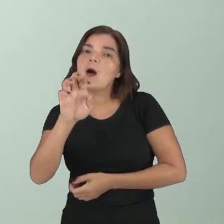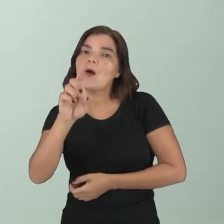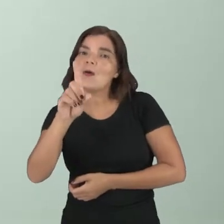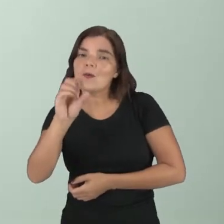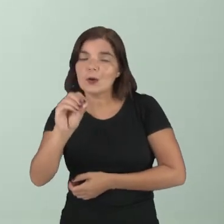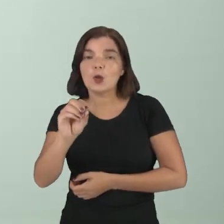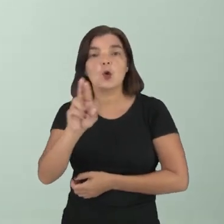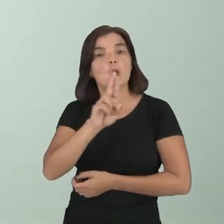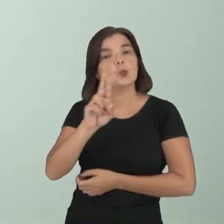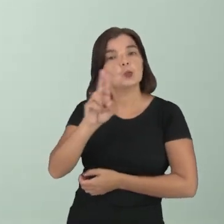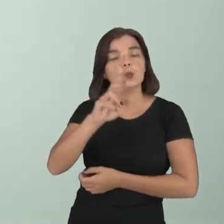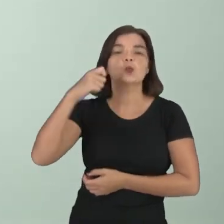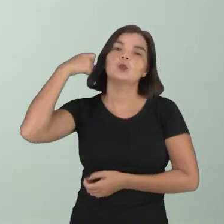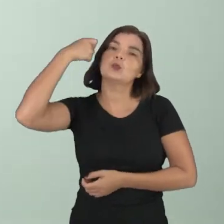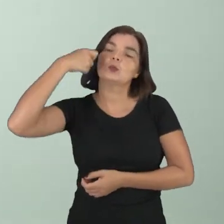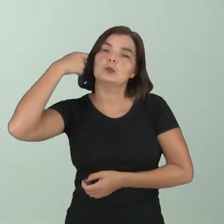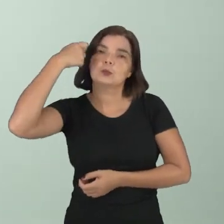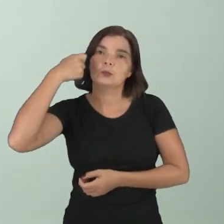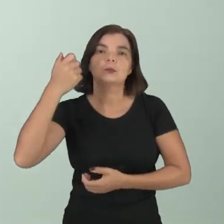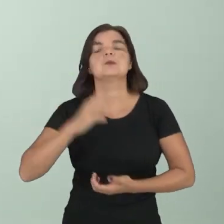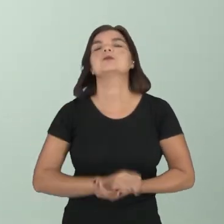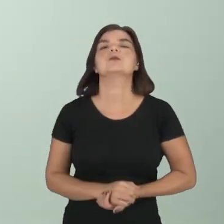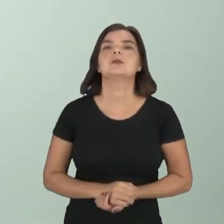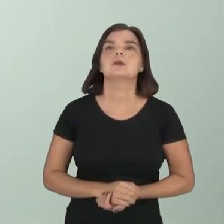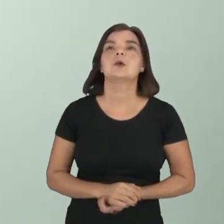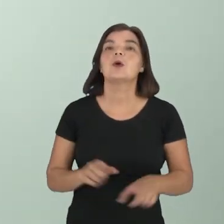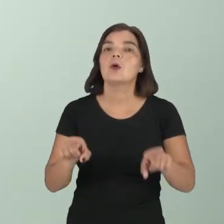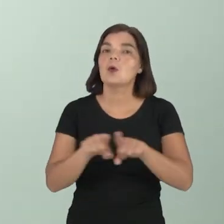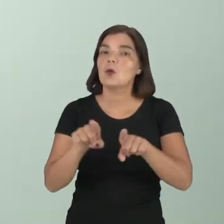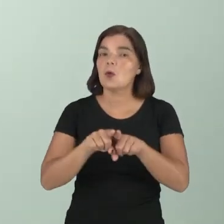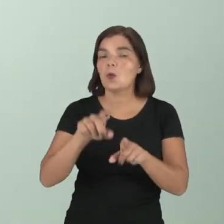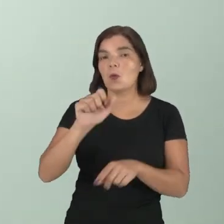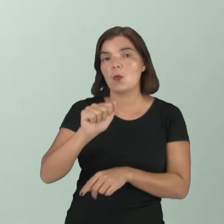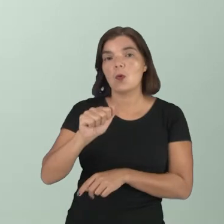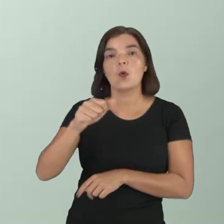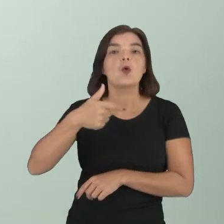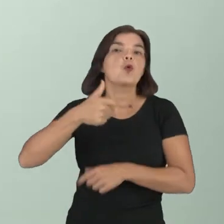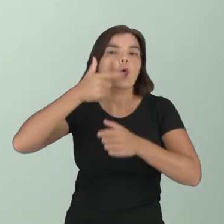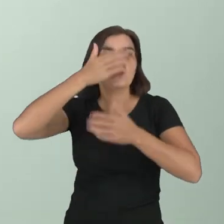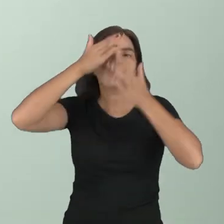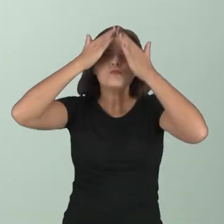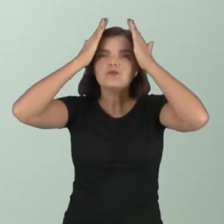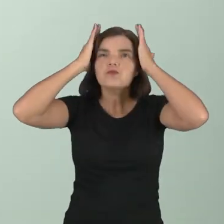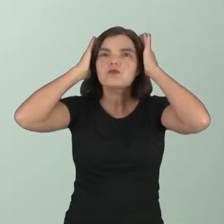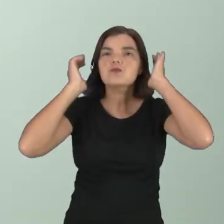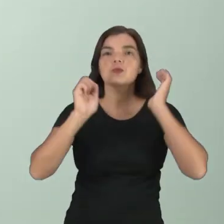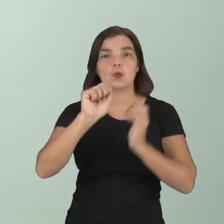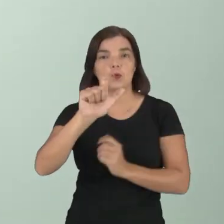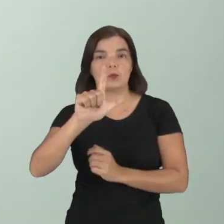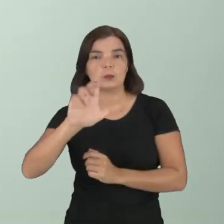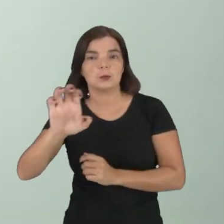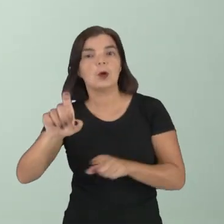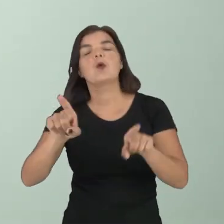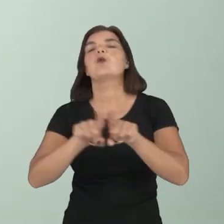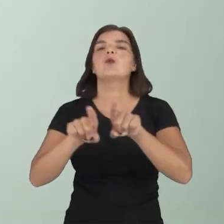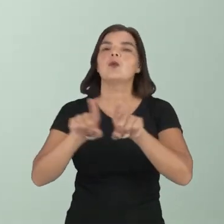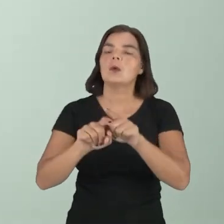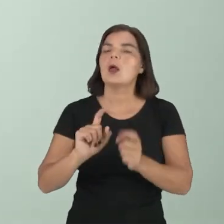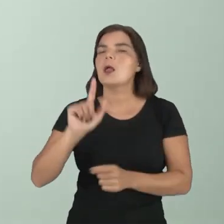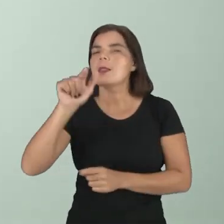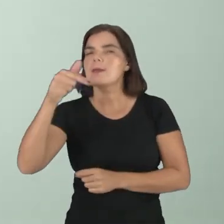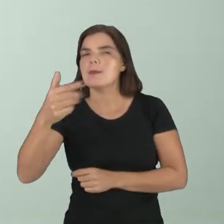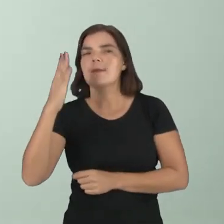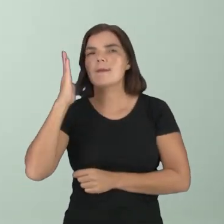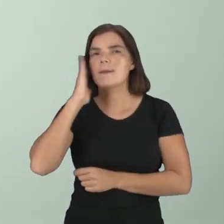nome do ator. Álcool gel. O álcool patino está com gel no cabelo, mas ao mesmo tempo traz outra